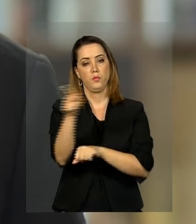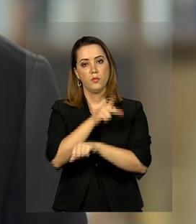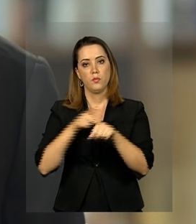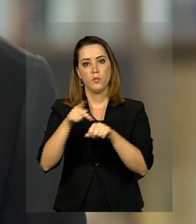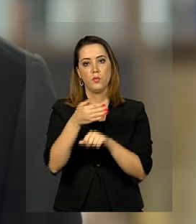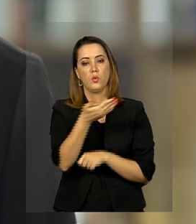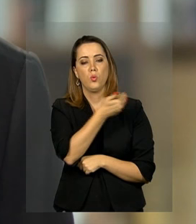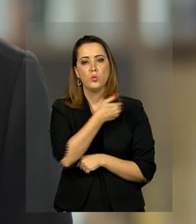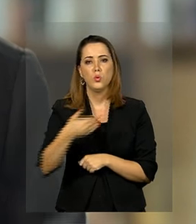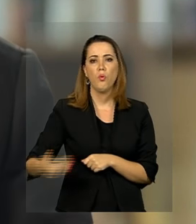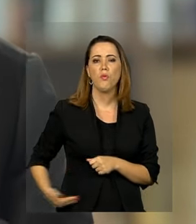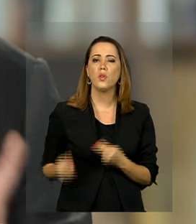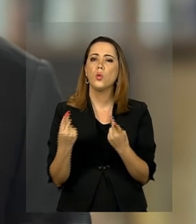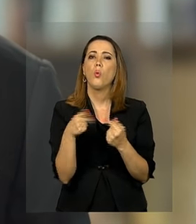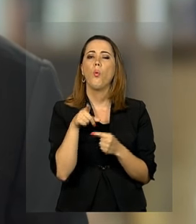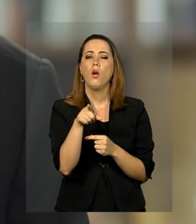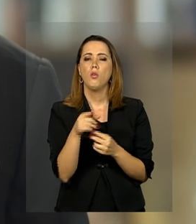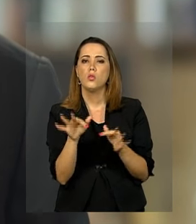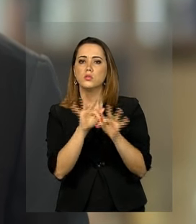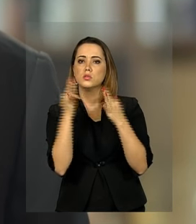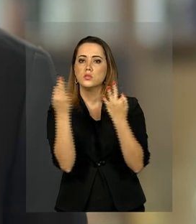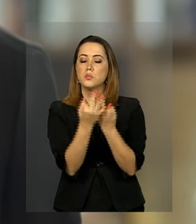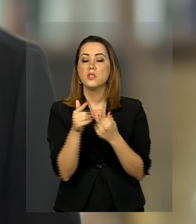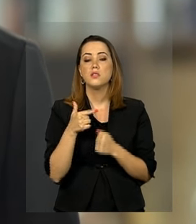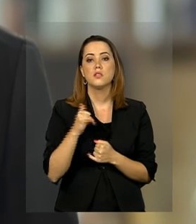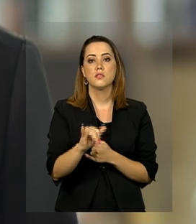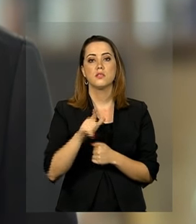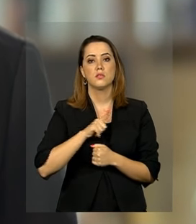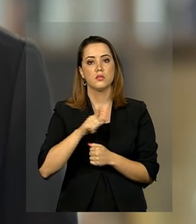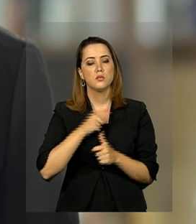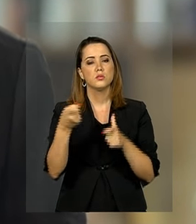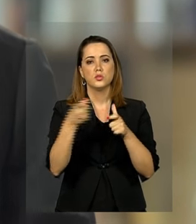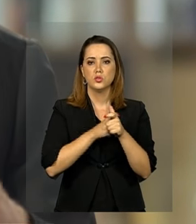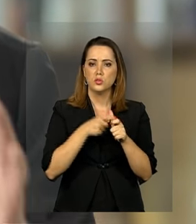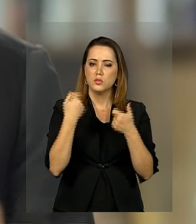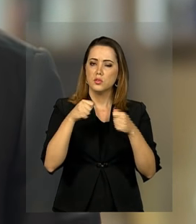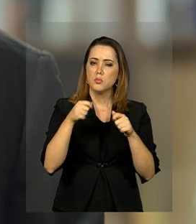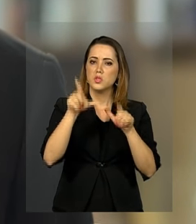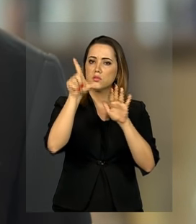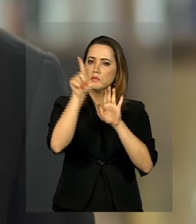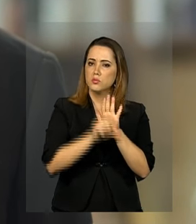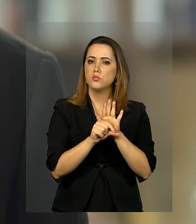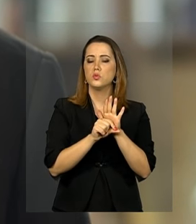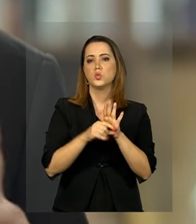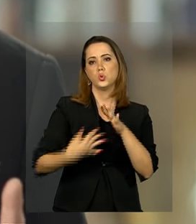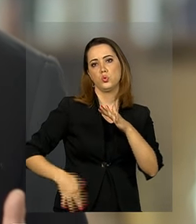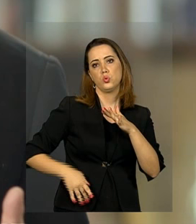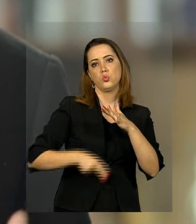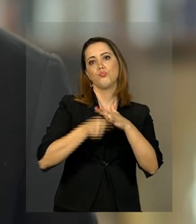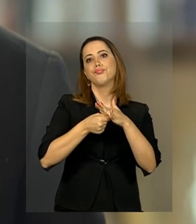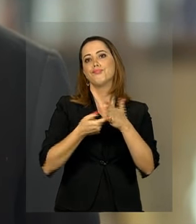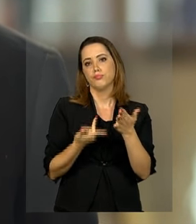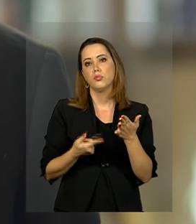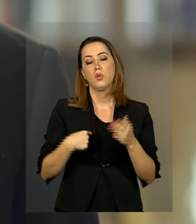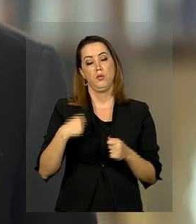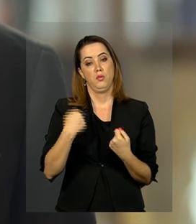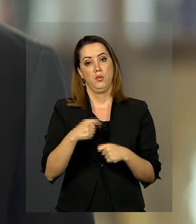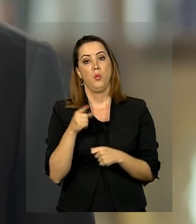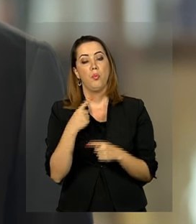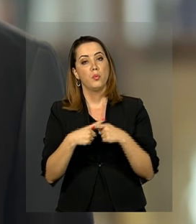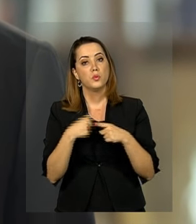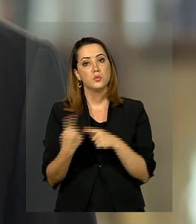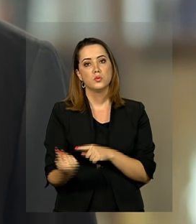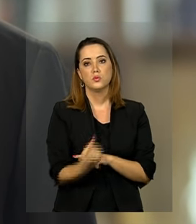é como a sua família. Se estiver endividada, precisa diminuir despesas para pagar as dívidas. Por isso, uma de nossas